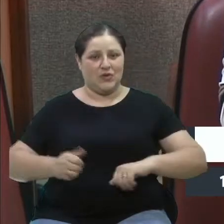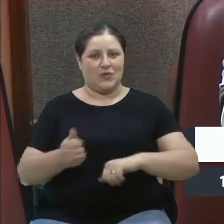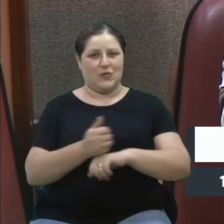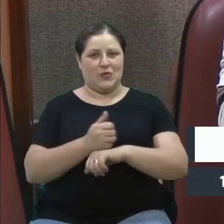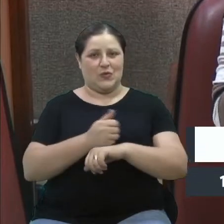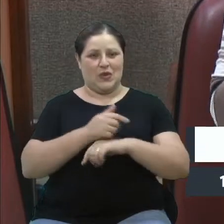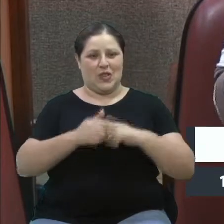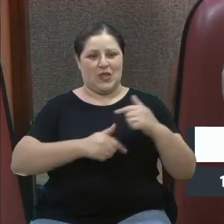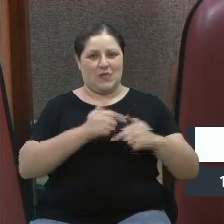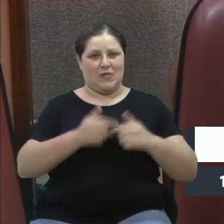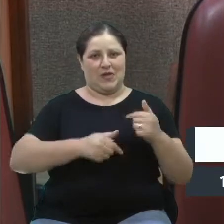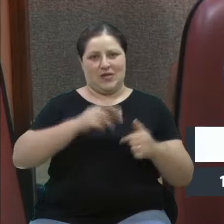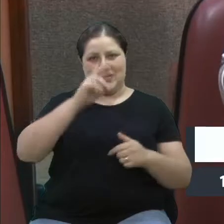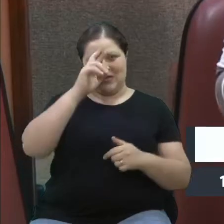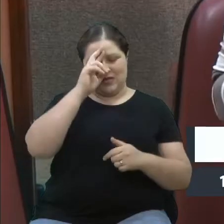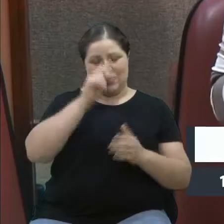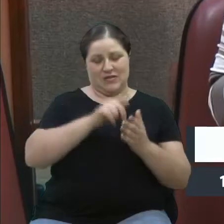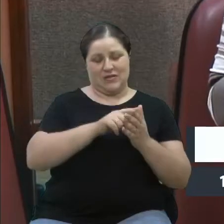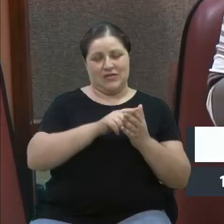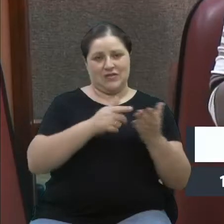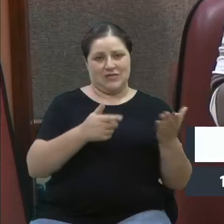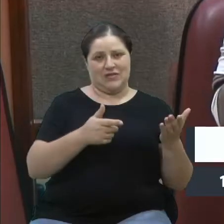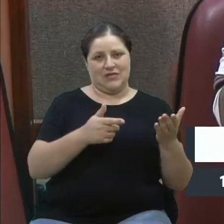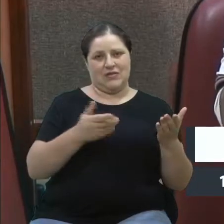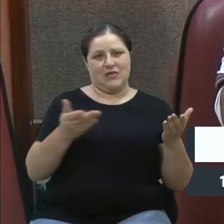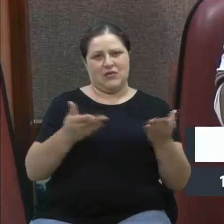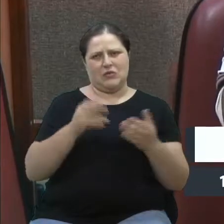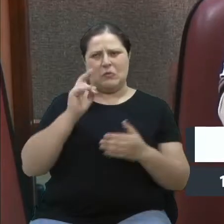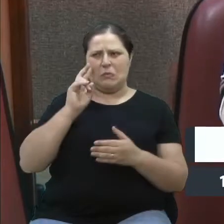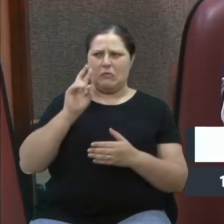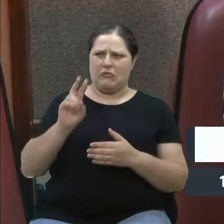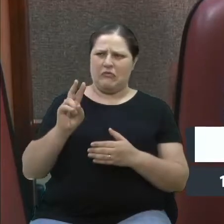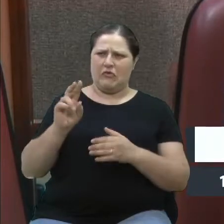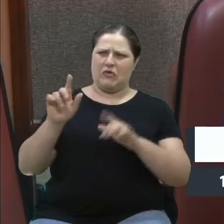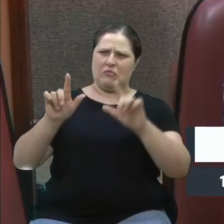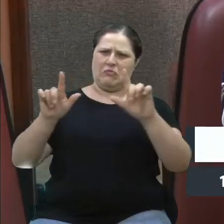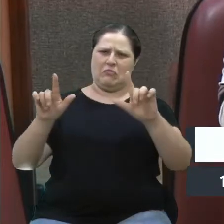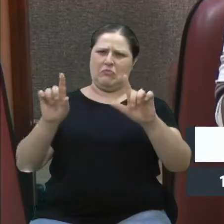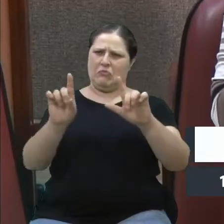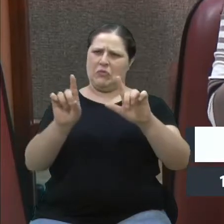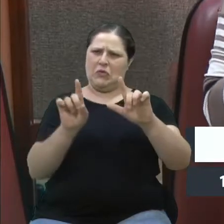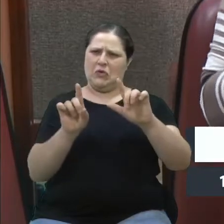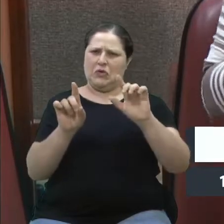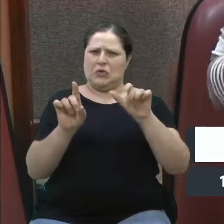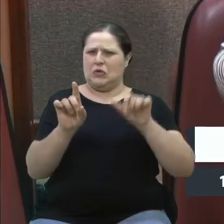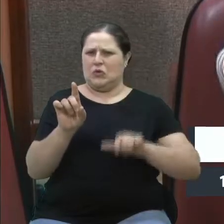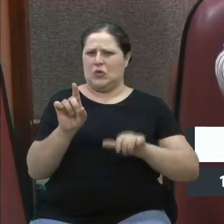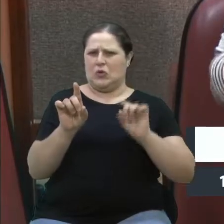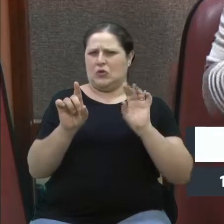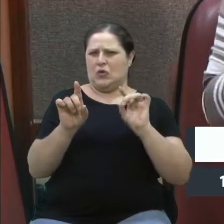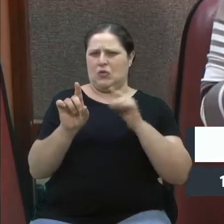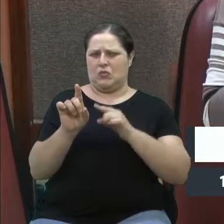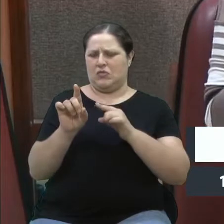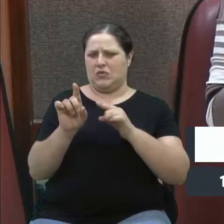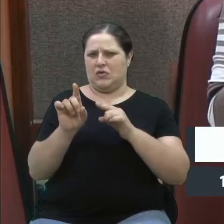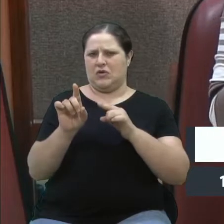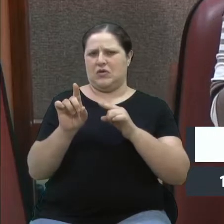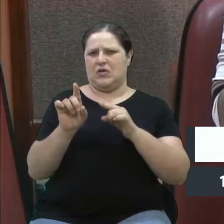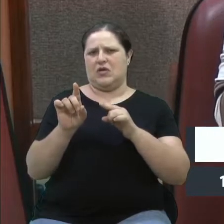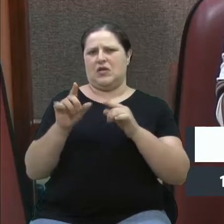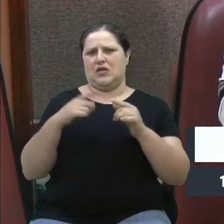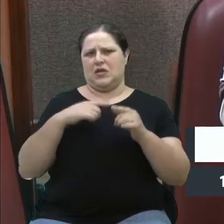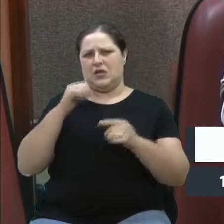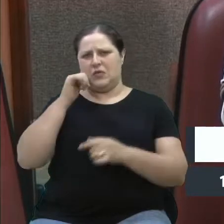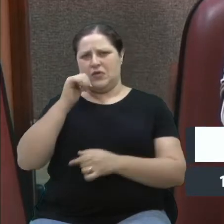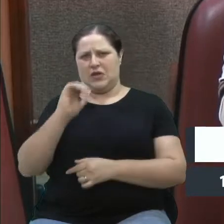a sensação de que é apenas o apresentador, hoje, em nível estadual, Cristina Ranzolim, e o nosso querido caxiense aqui, Marco Matos,